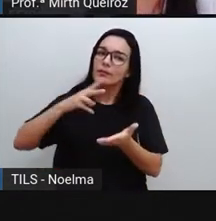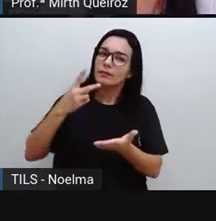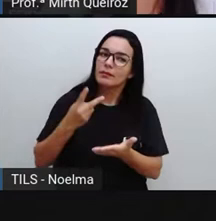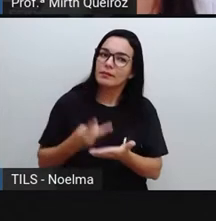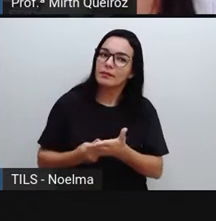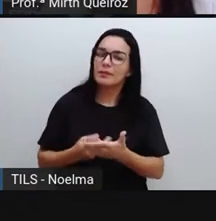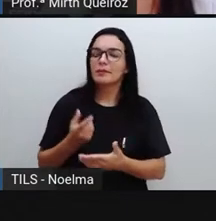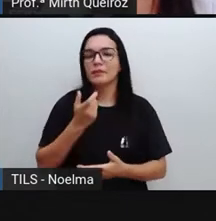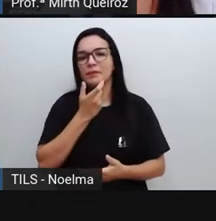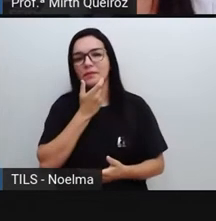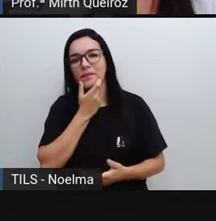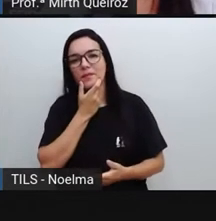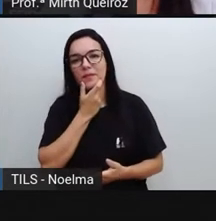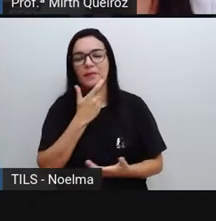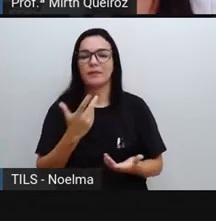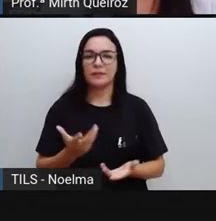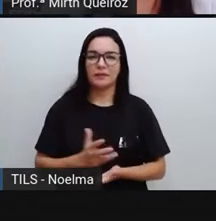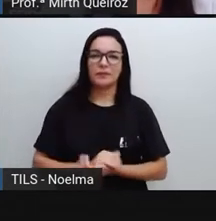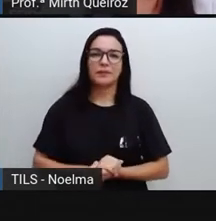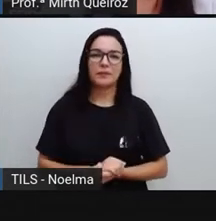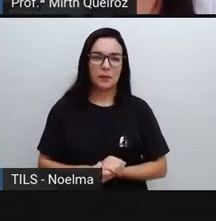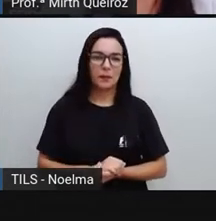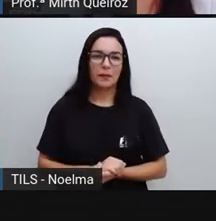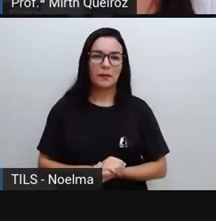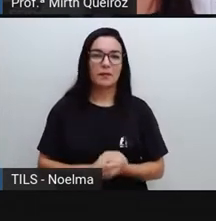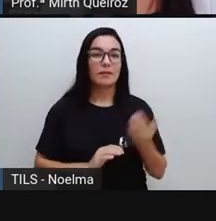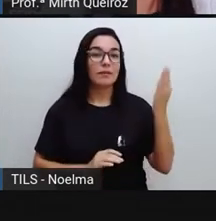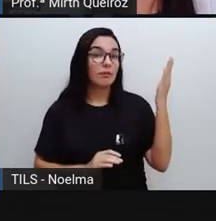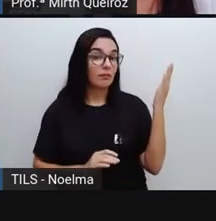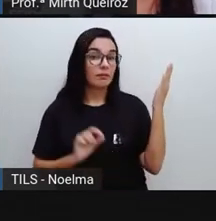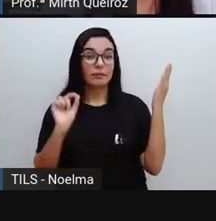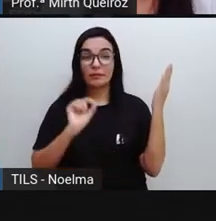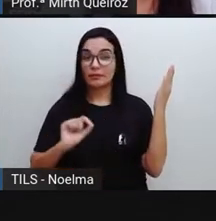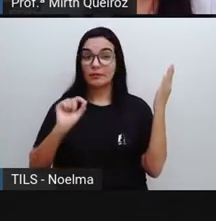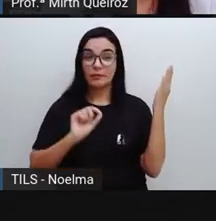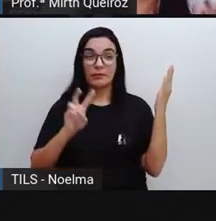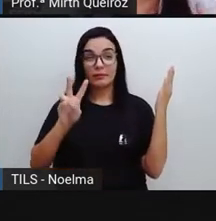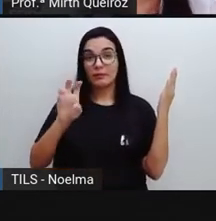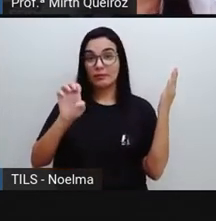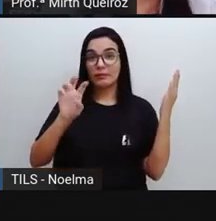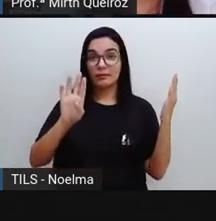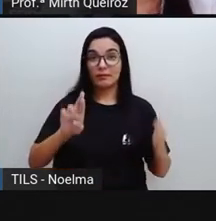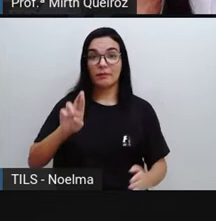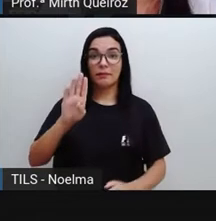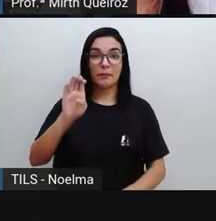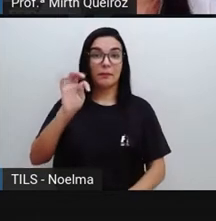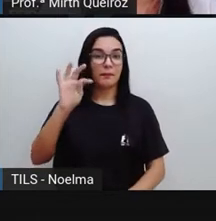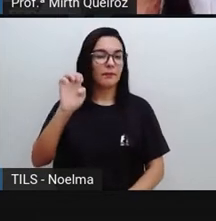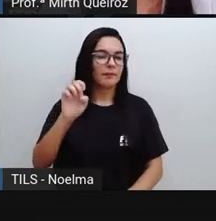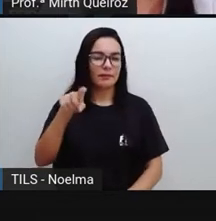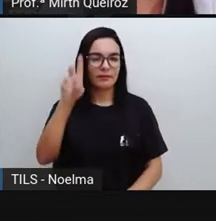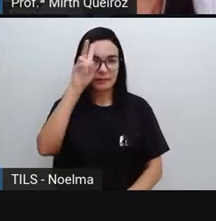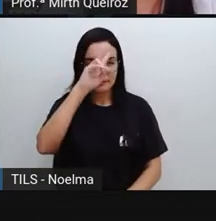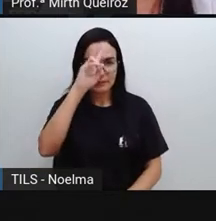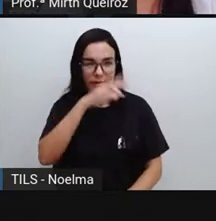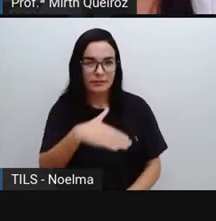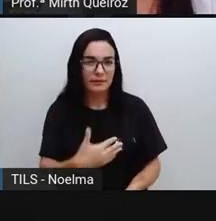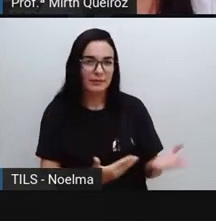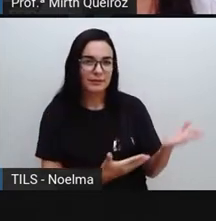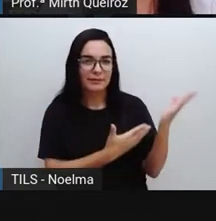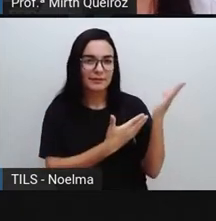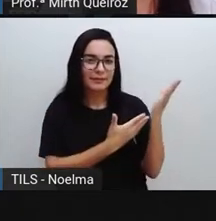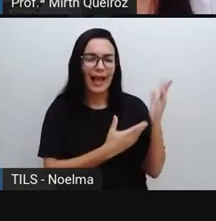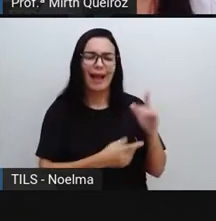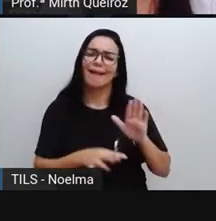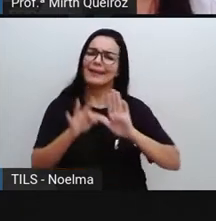de uma palavra, a depender do tipo de dicionário. E o que é verbete? Quem é aí que lembra o que é verbete? O verbete é um